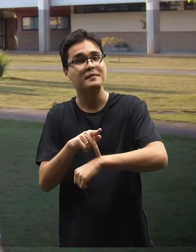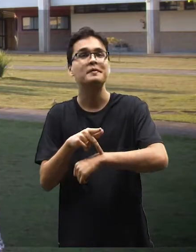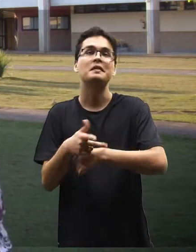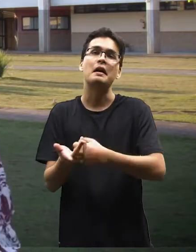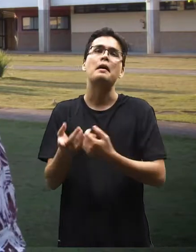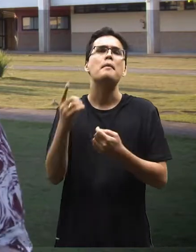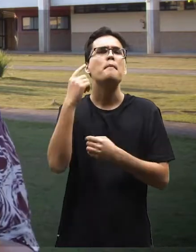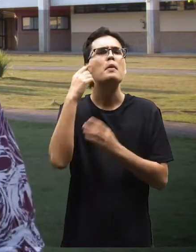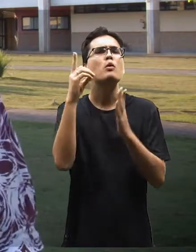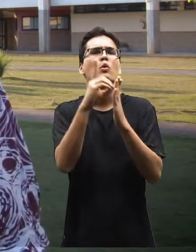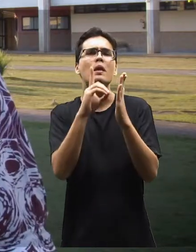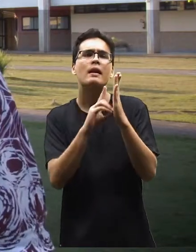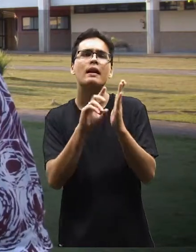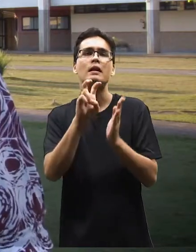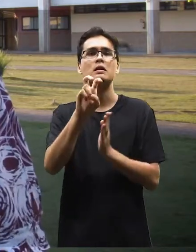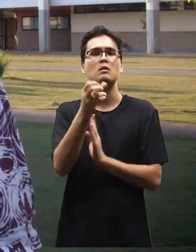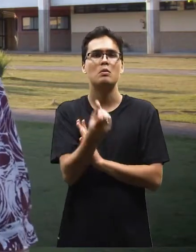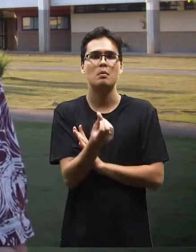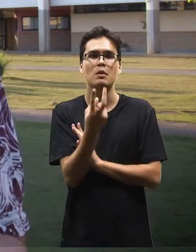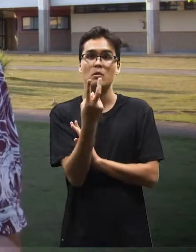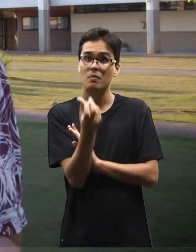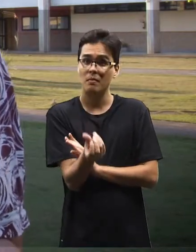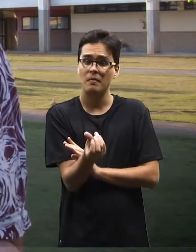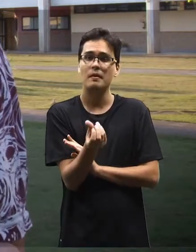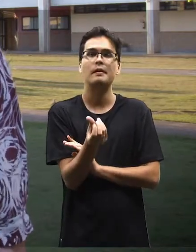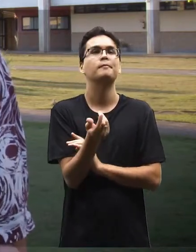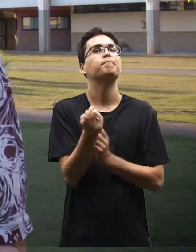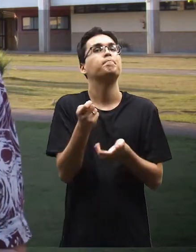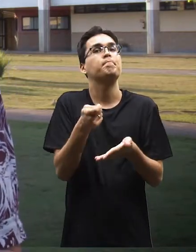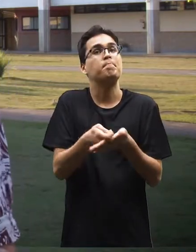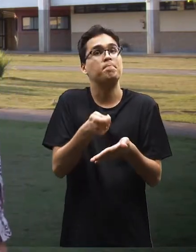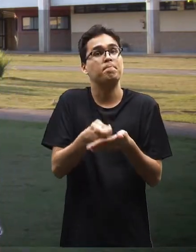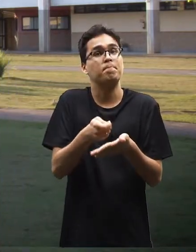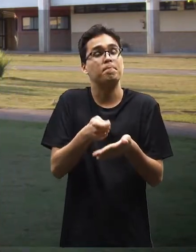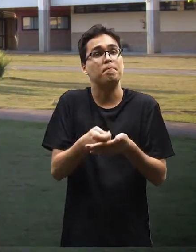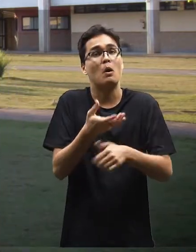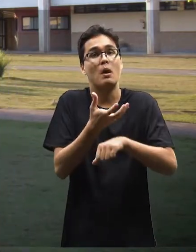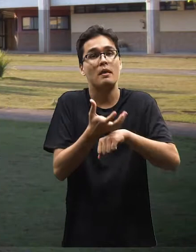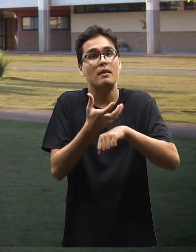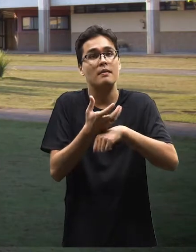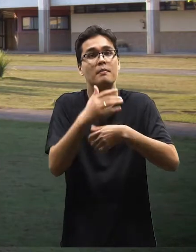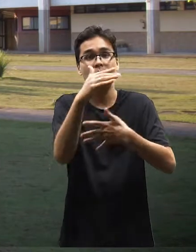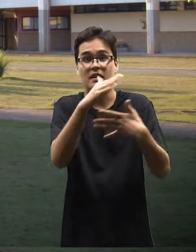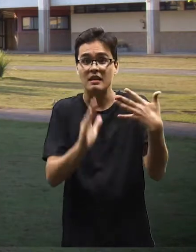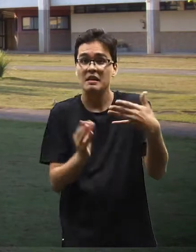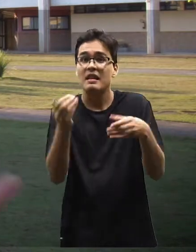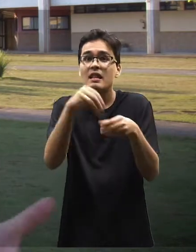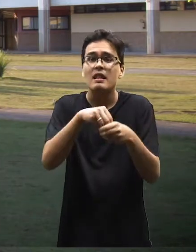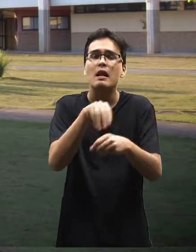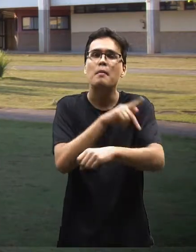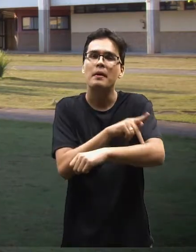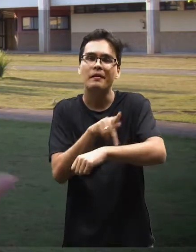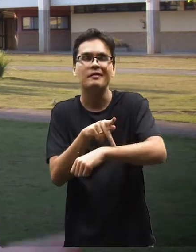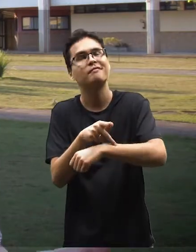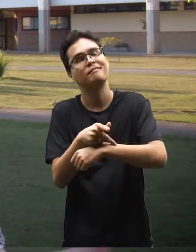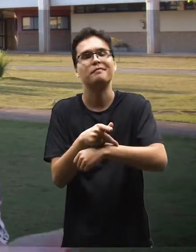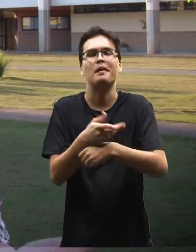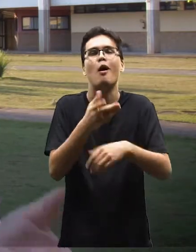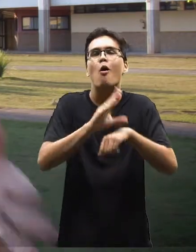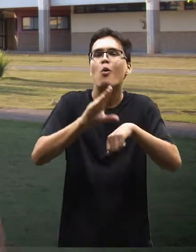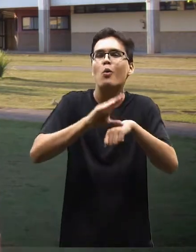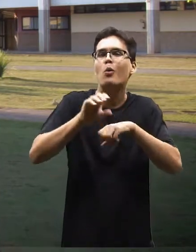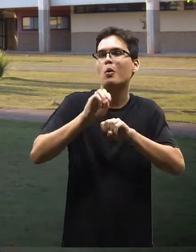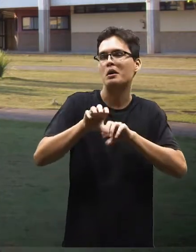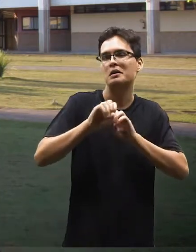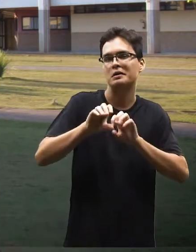pelo decreto 5.626, é obrigatória a disciplina livre na pedagogia. Na verdade, em todas as